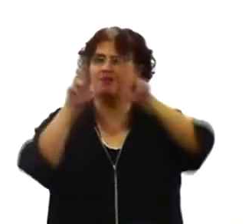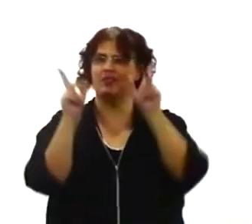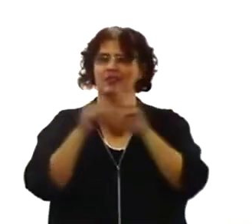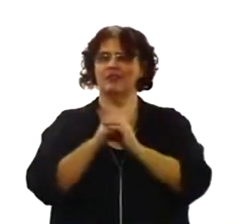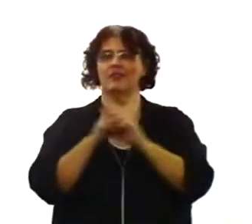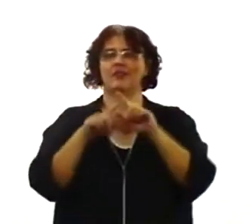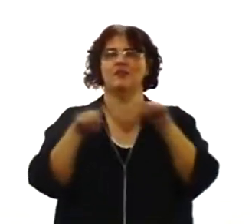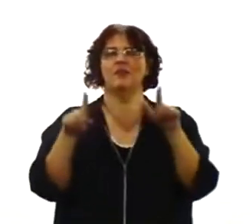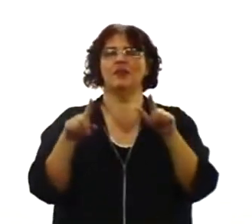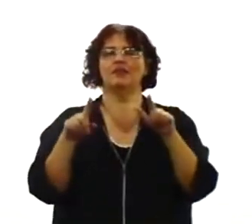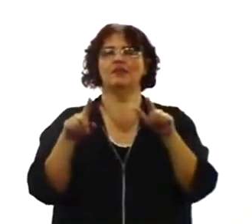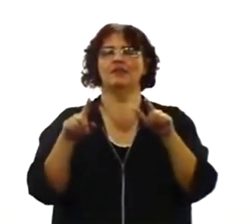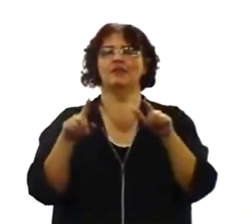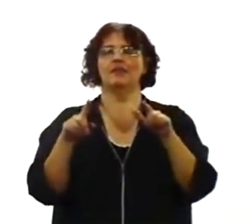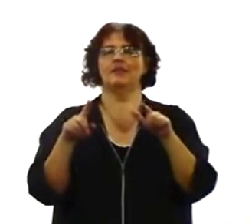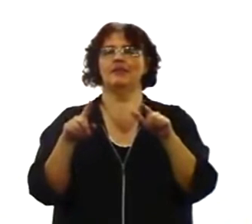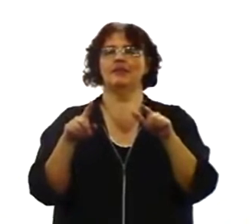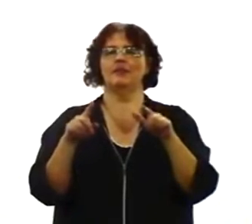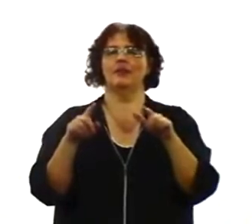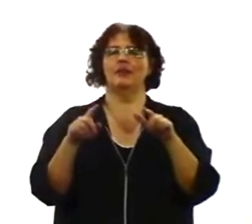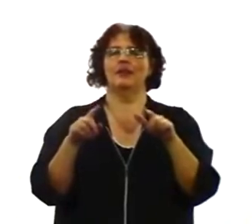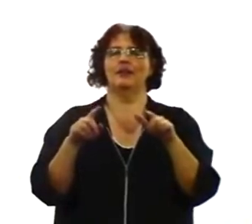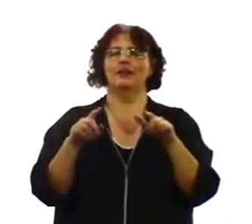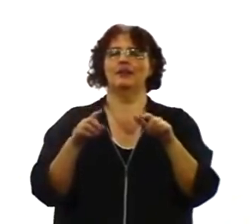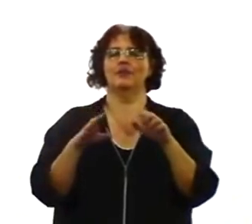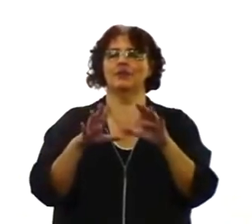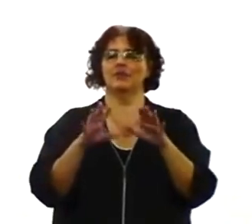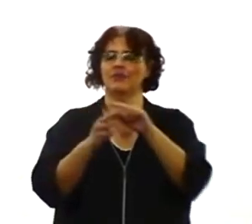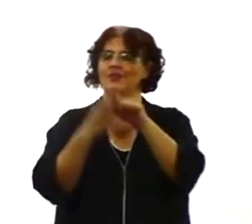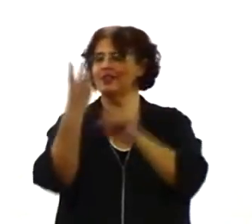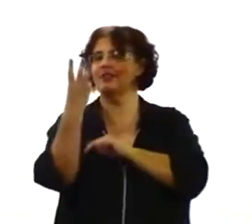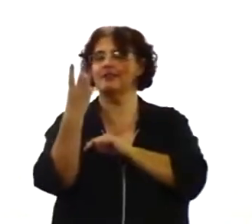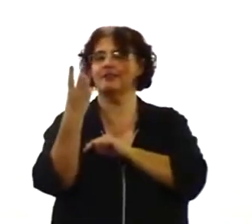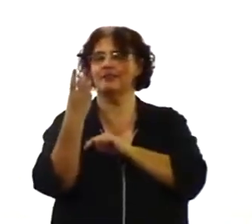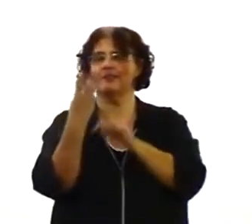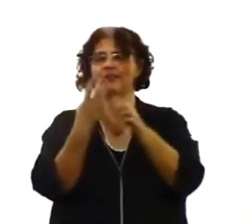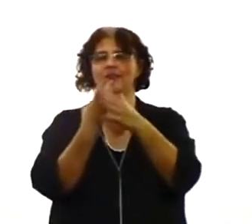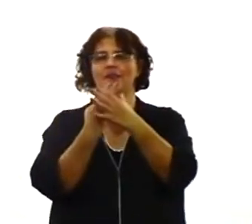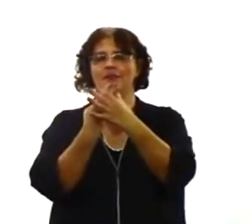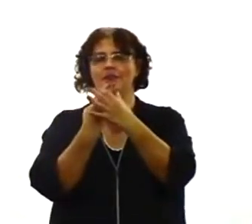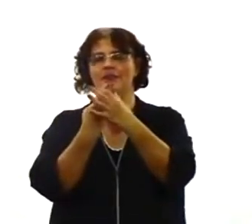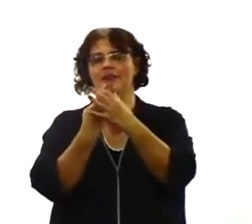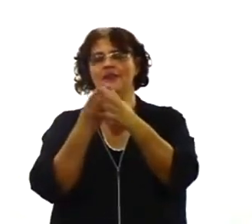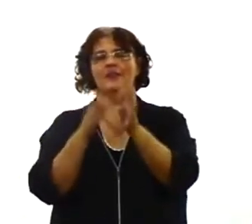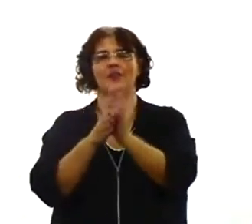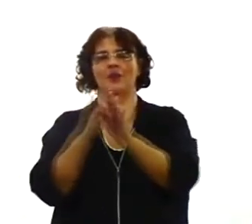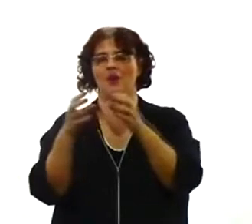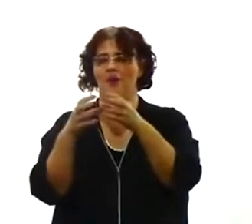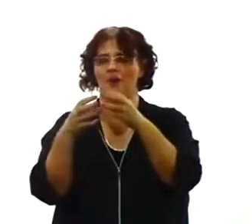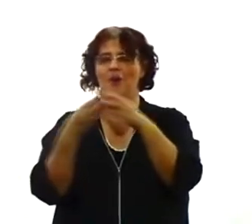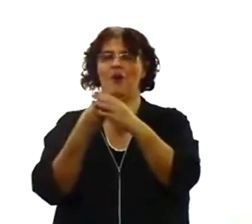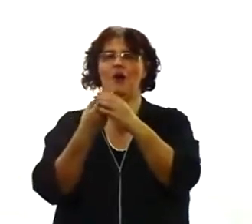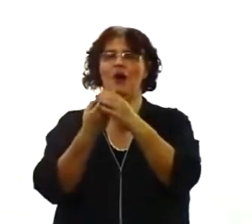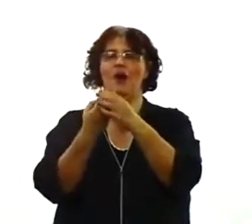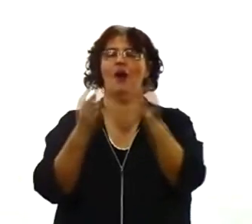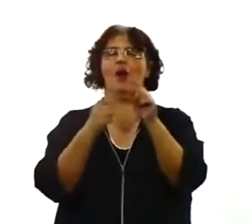mas eles têm um conselho de vontade, os três. Mas nesse conselho de vontade, o filho recebeu